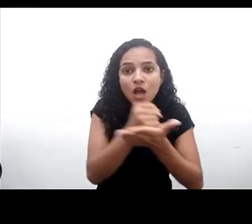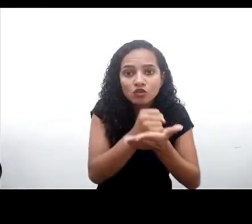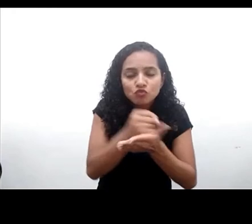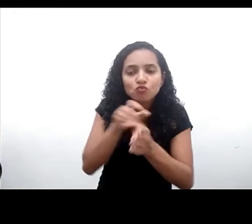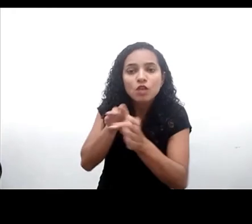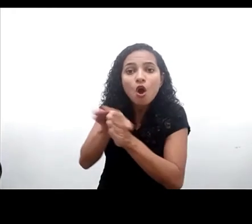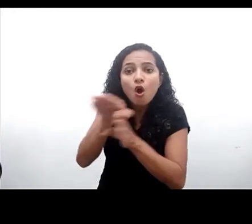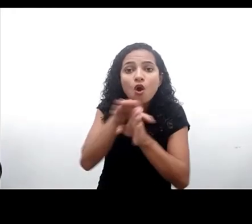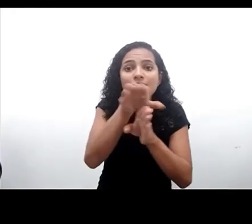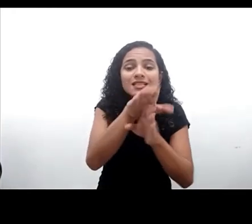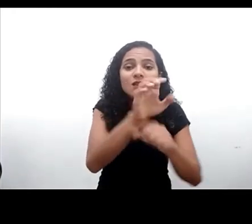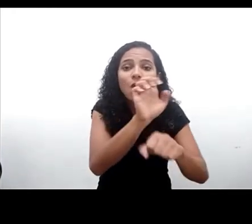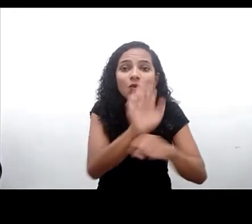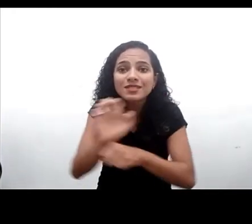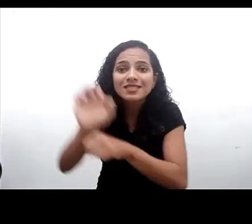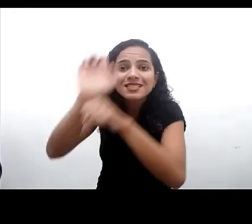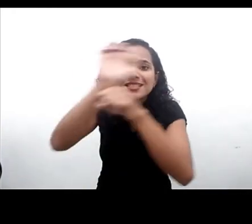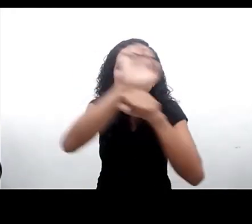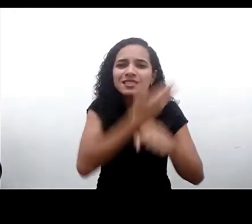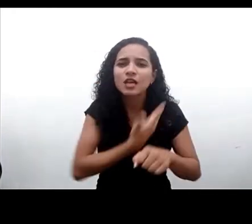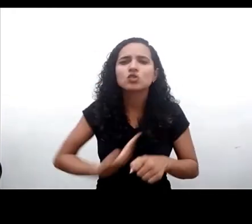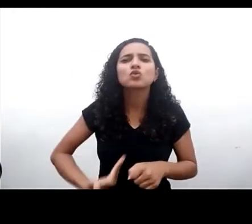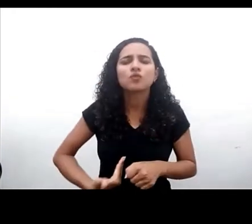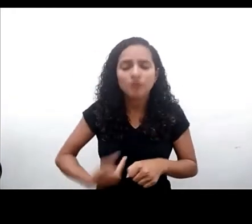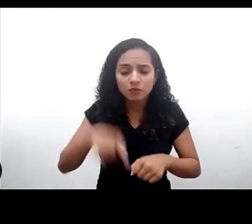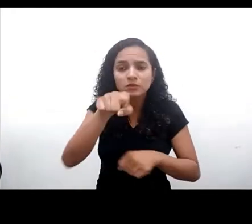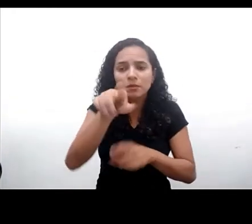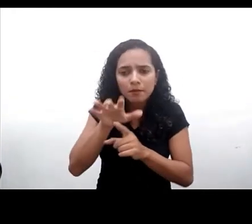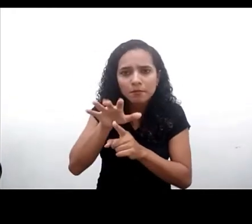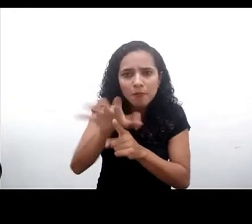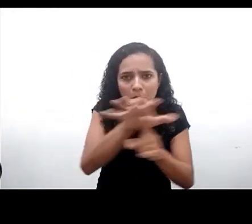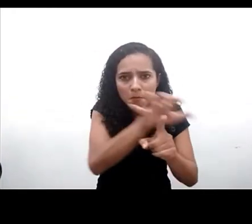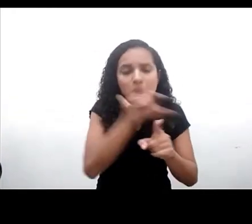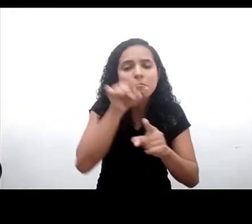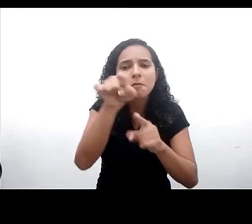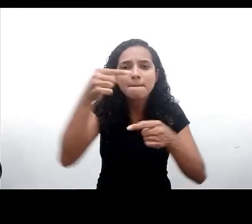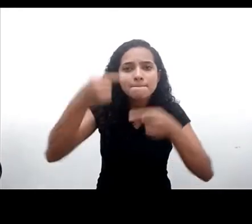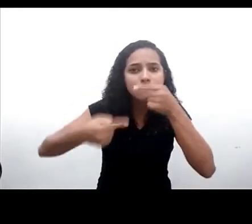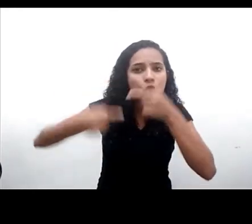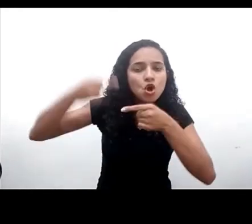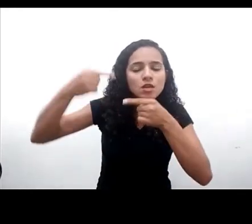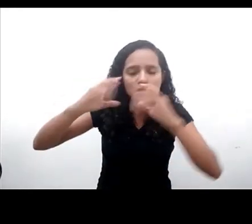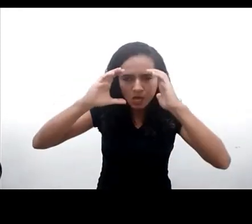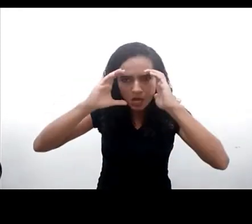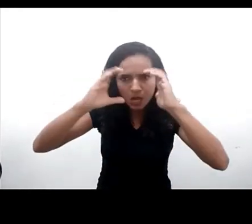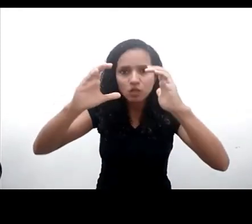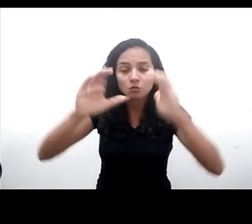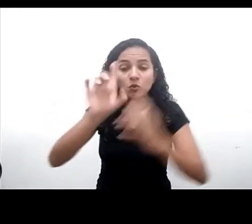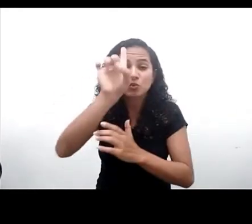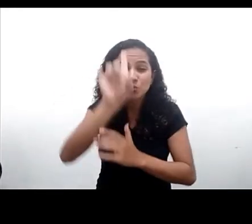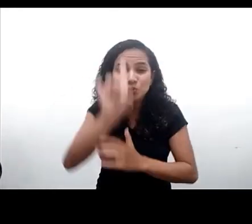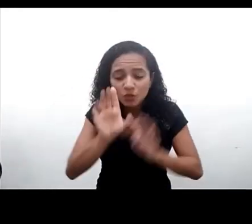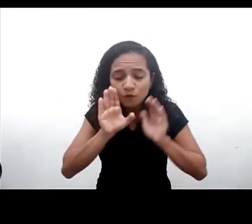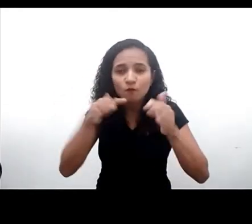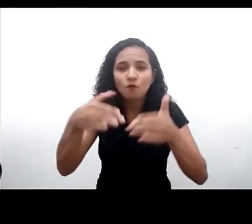e partes interessadas para levar adiante políticas respeitosas e promotoras dos direitos das crianças